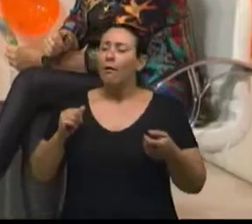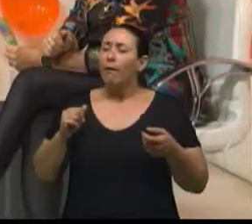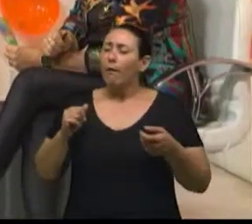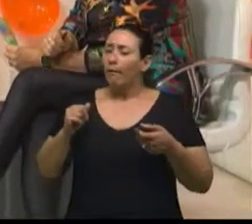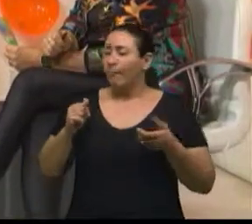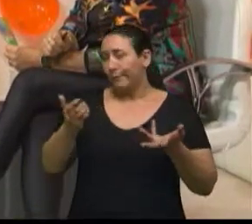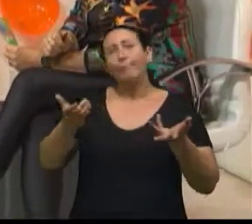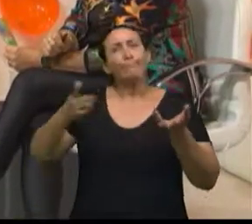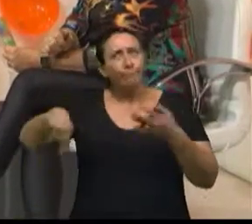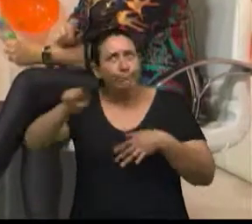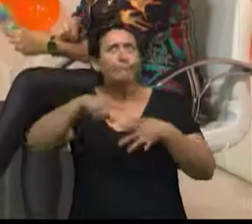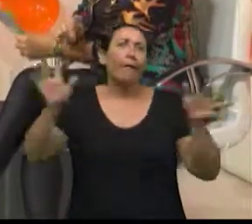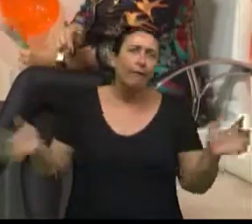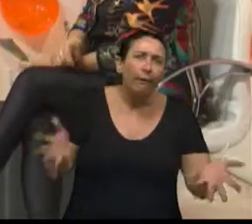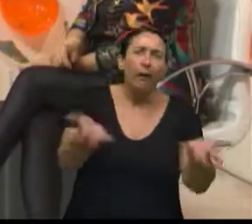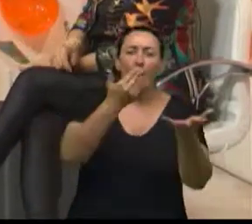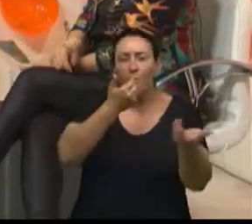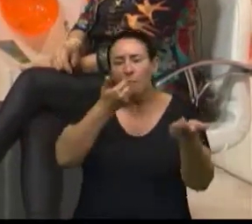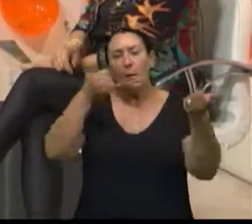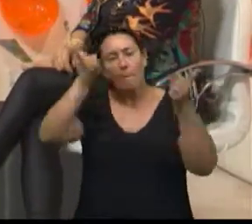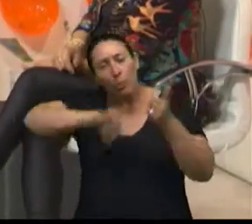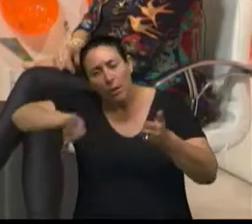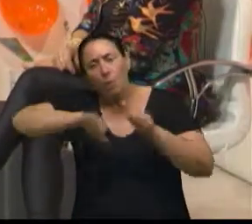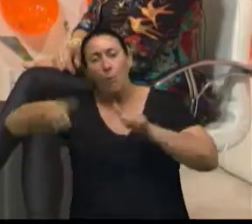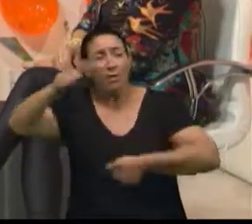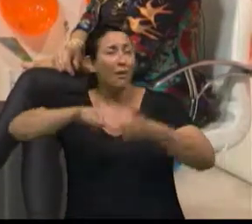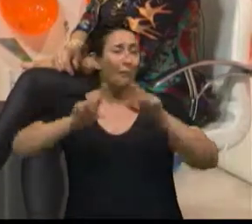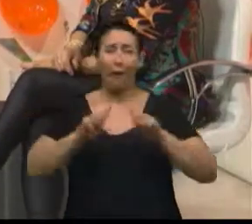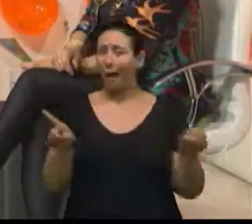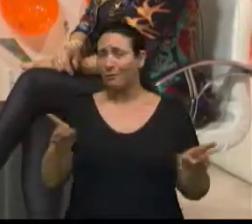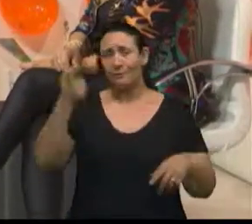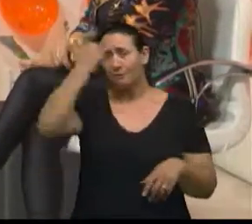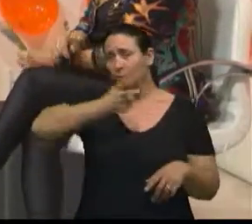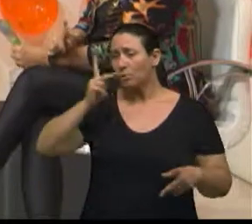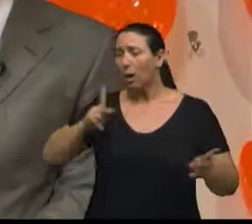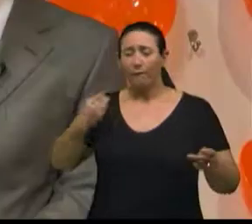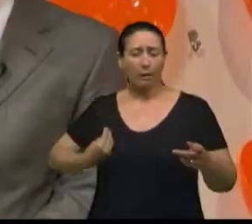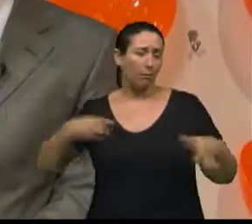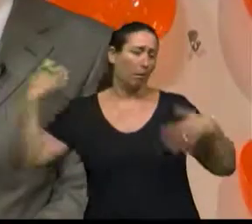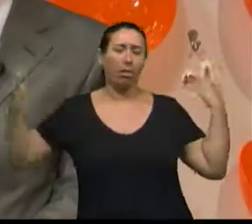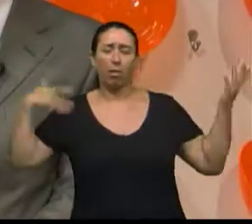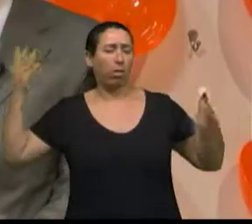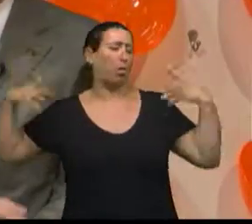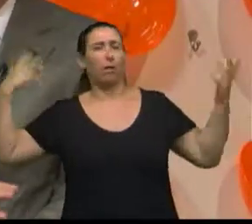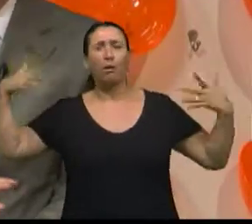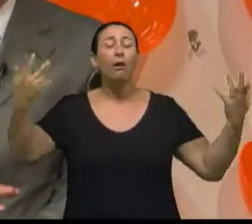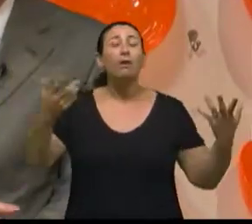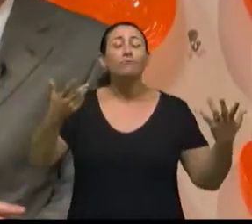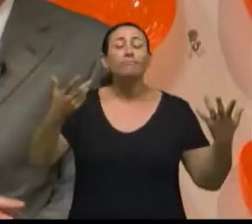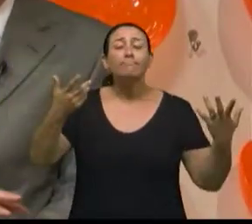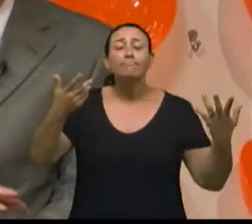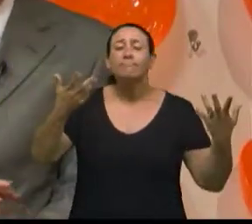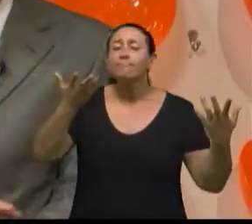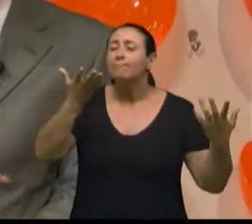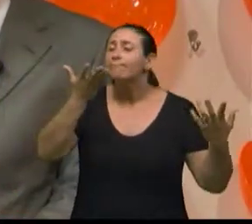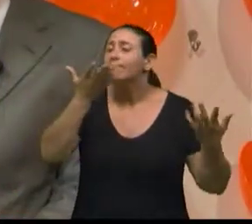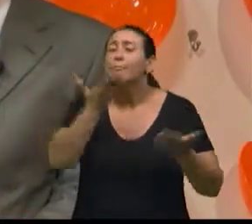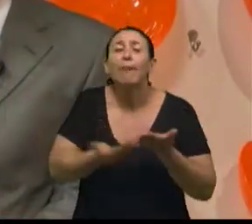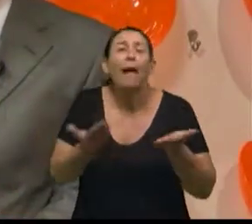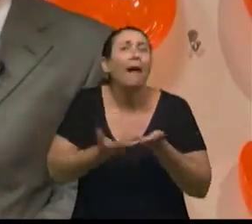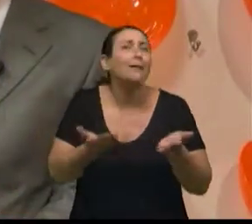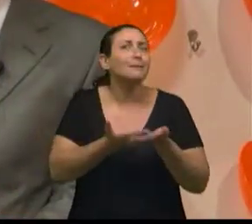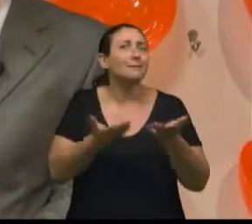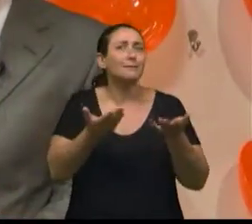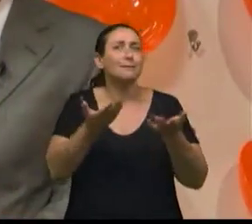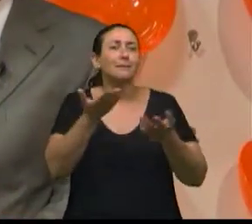à qualidade alimentar. Hoje as pessoas, no corre-corre da nossa vida, elas acabam perdendo